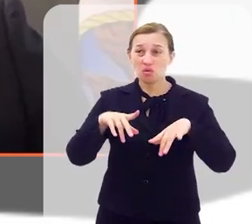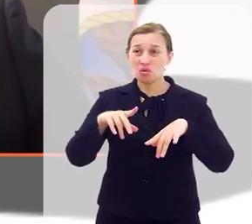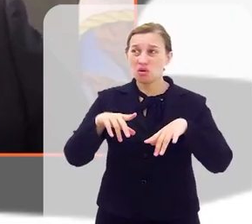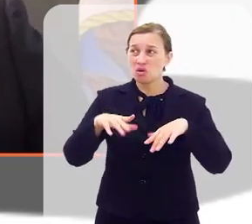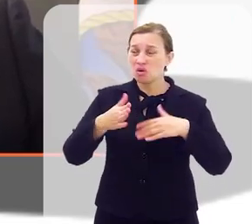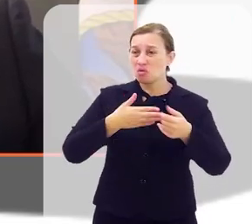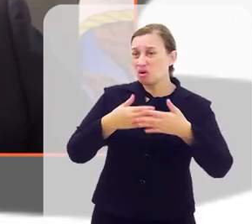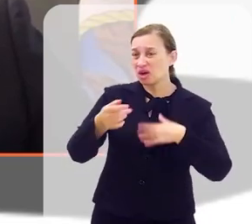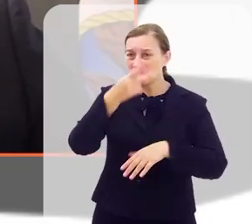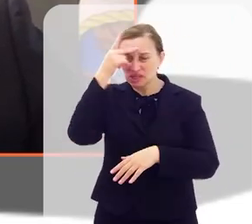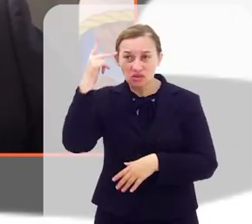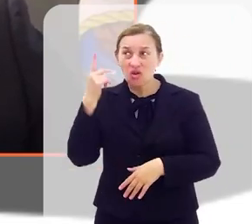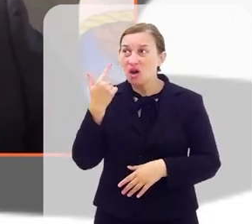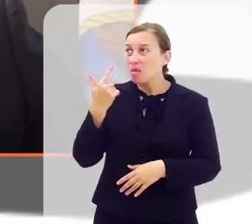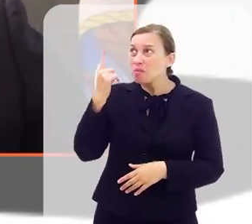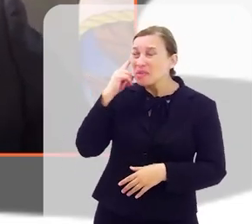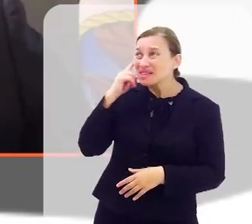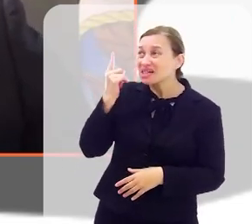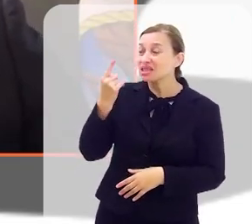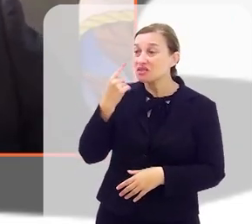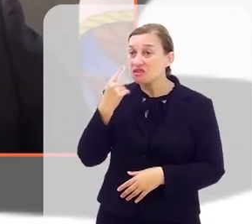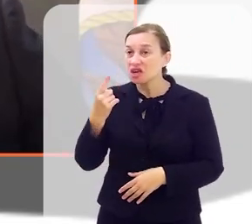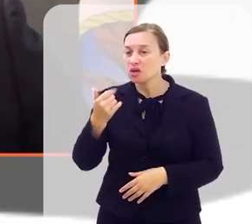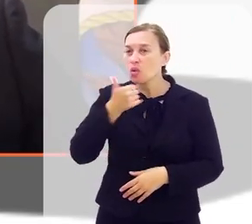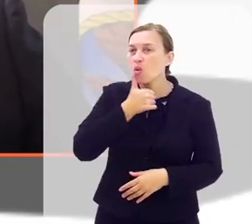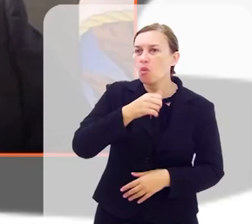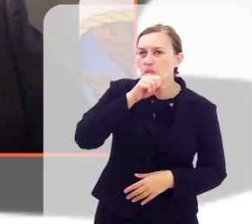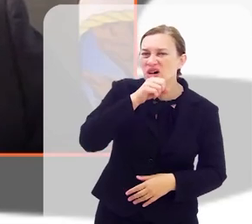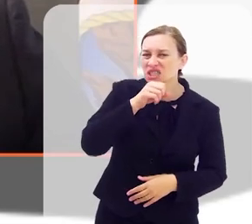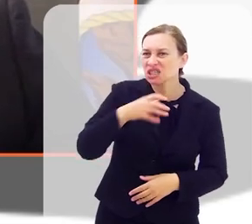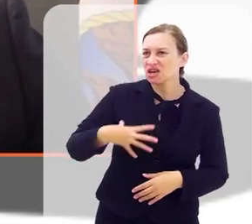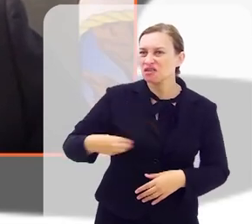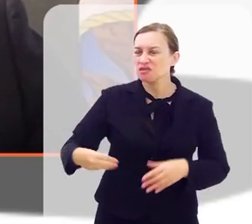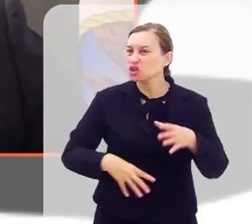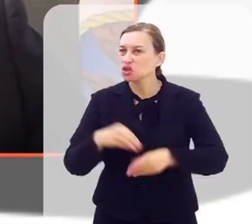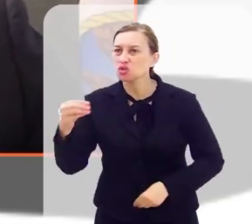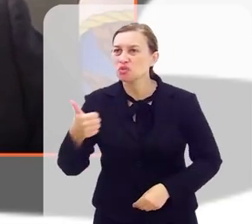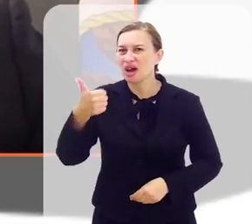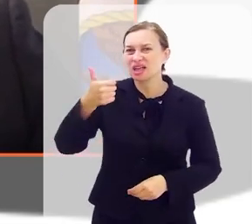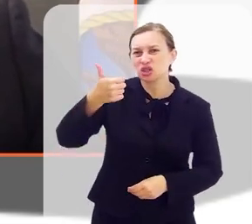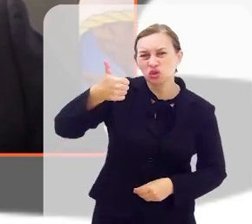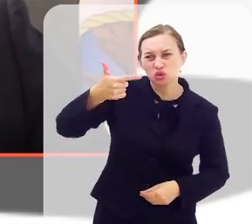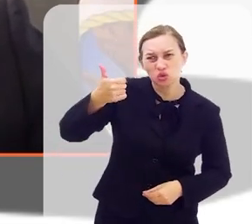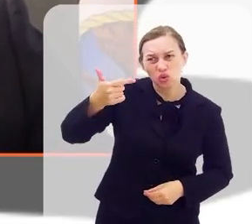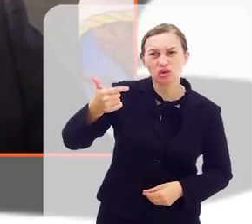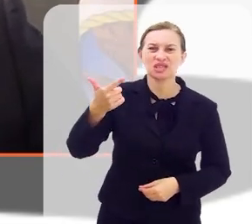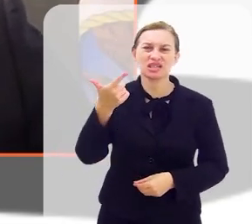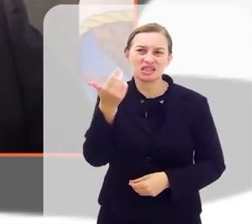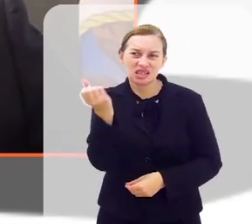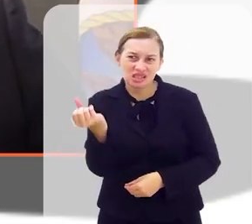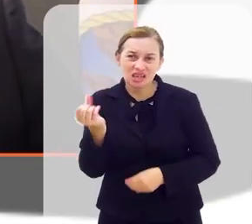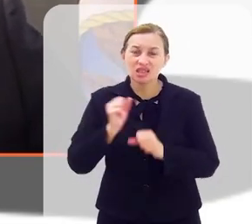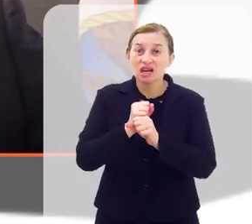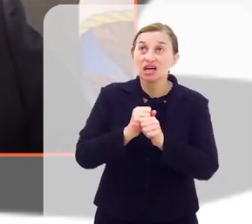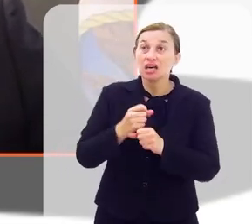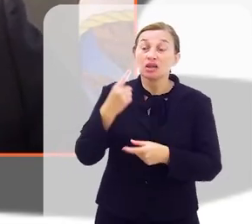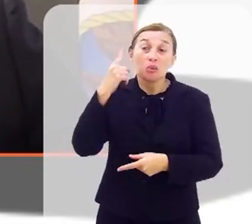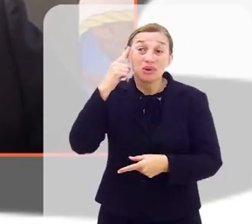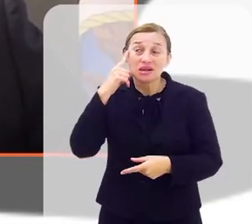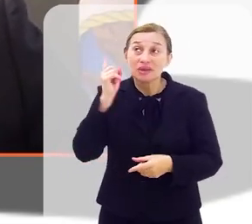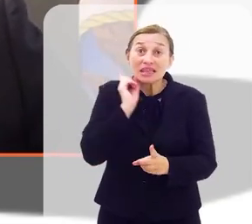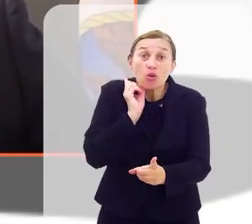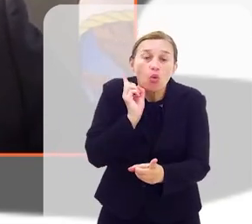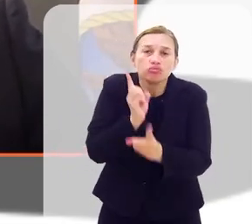vendo a dor de mães que têm filhos desaparecidos há 16 anos, 12 anos, que têm aquela expectativa